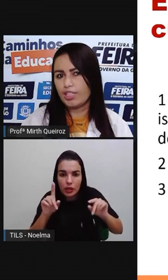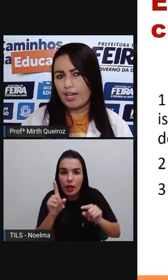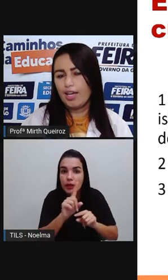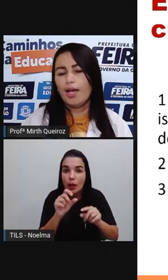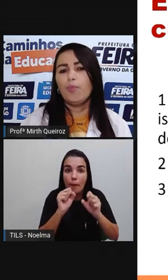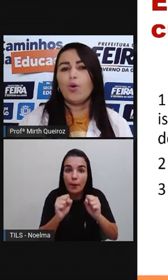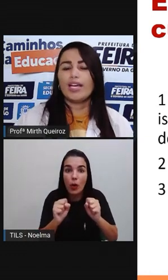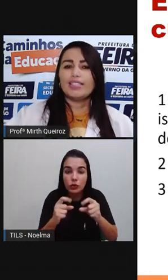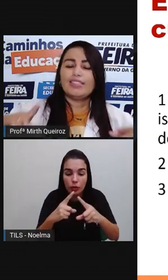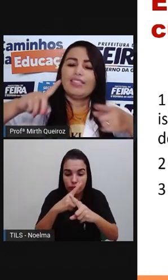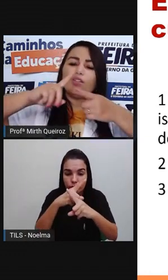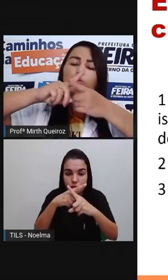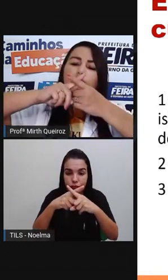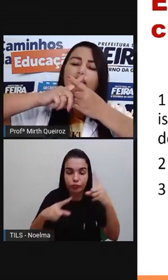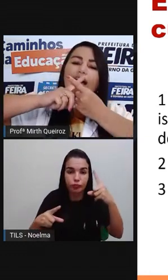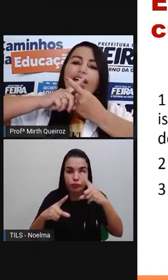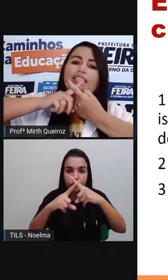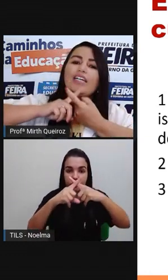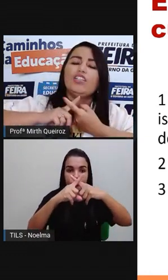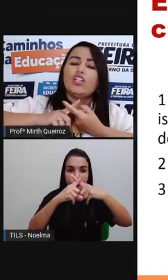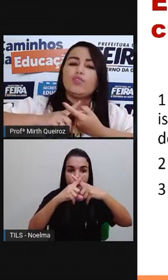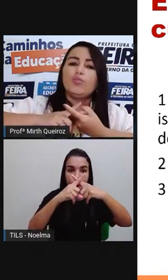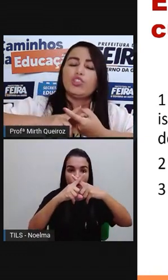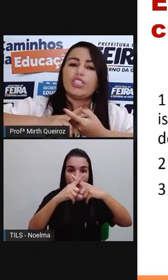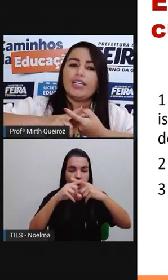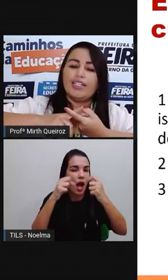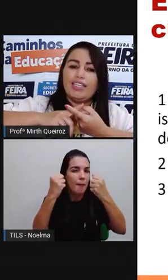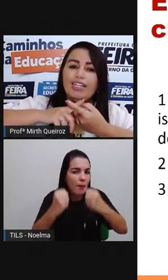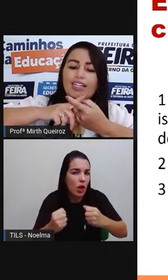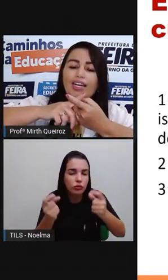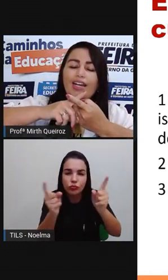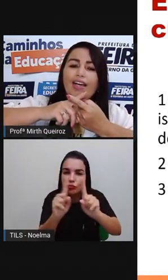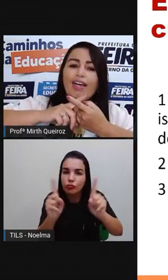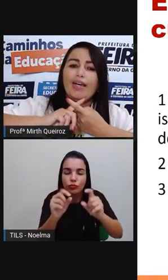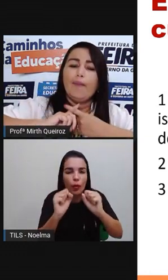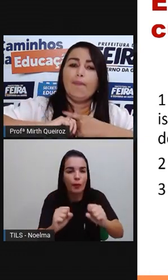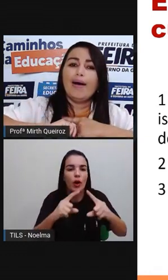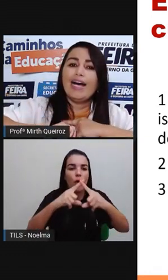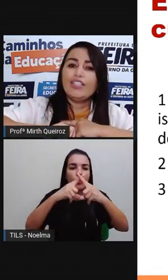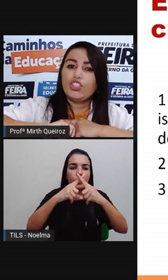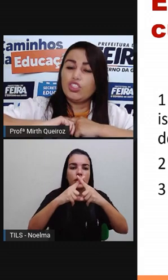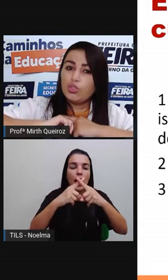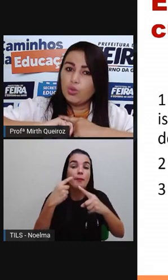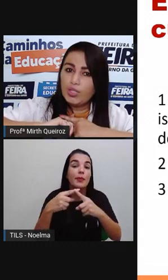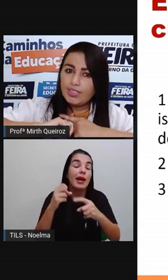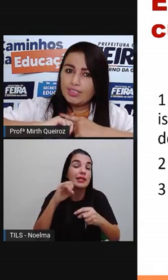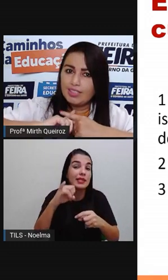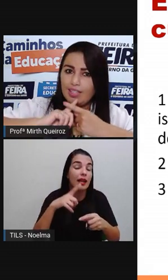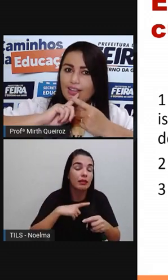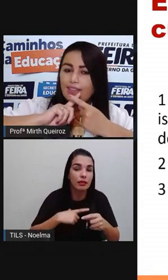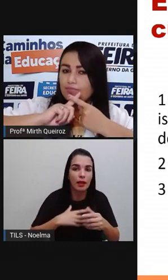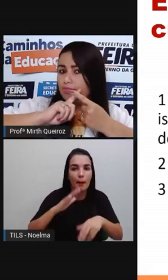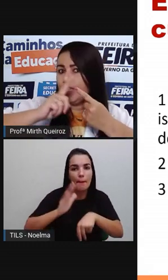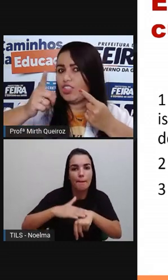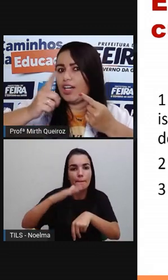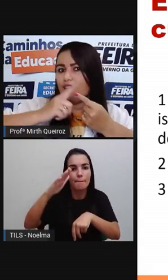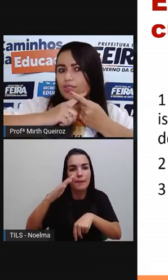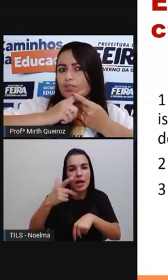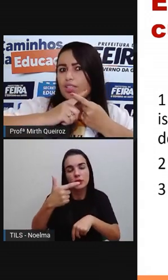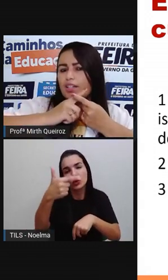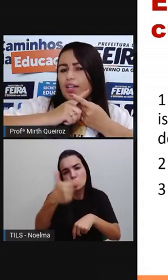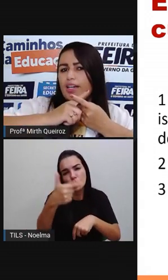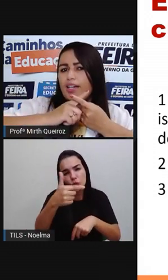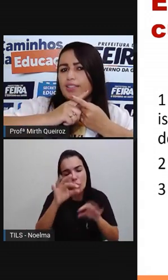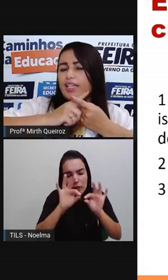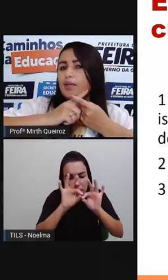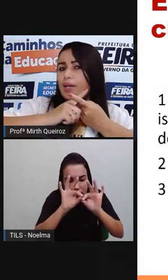cruzar, porque se cruzarem, nós vamos ter aqui mais de dois, neste caso,